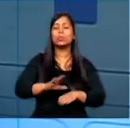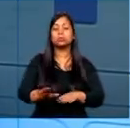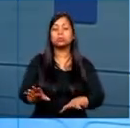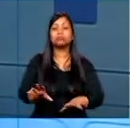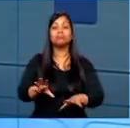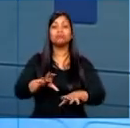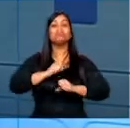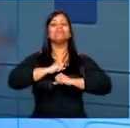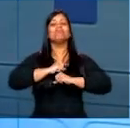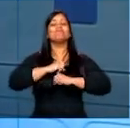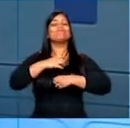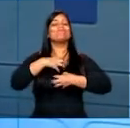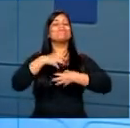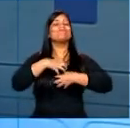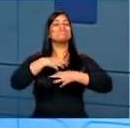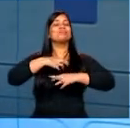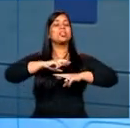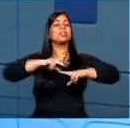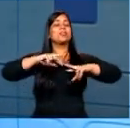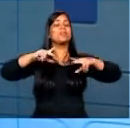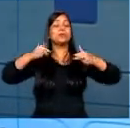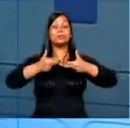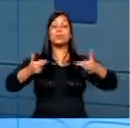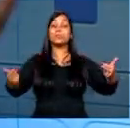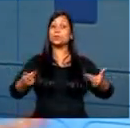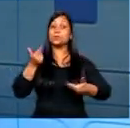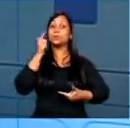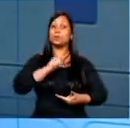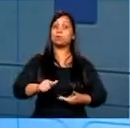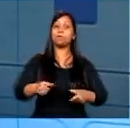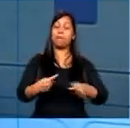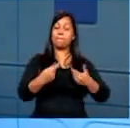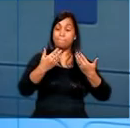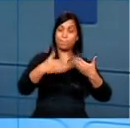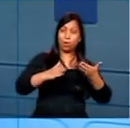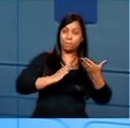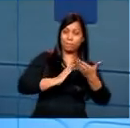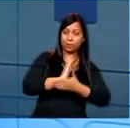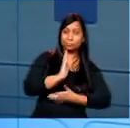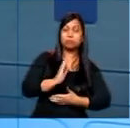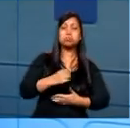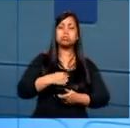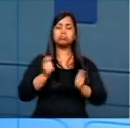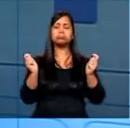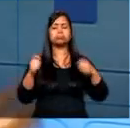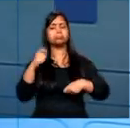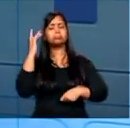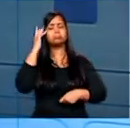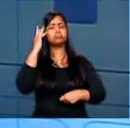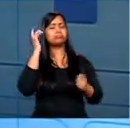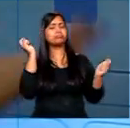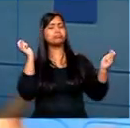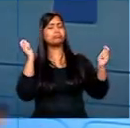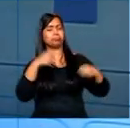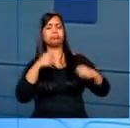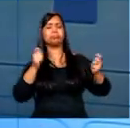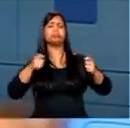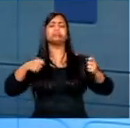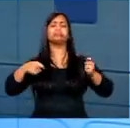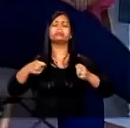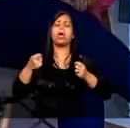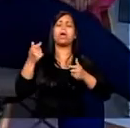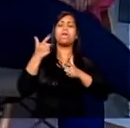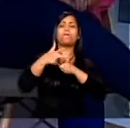frutos dos mais múltiplos frutos que podem ter, desde a aprovação vestibular, como eu sou capaz, eu consigo, eu posso ter outras